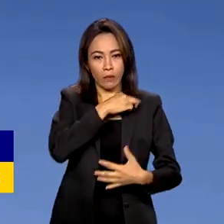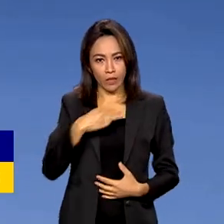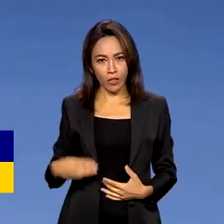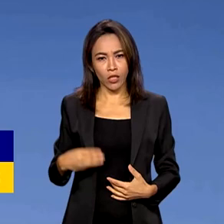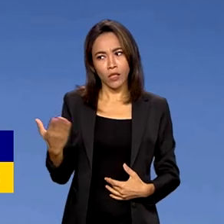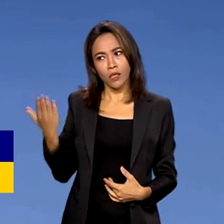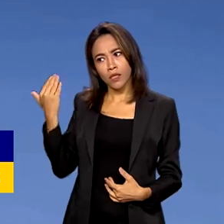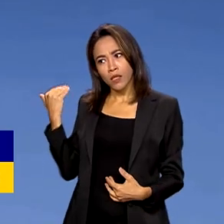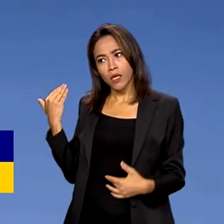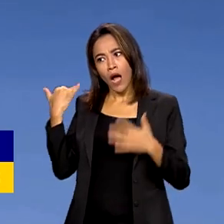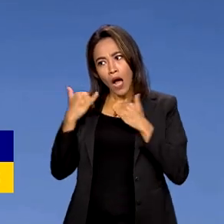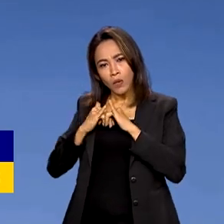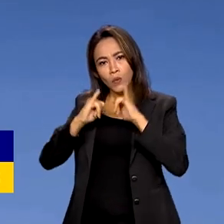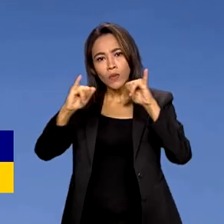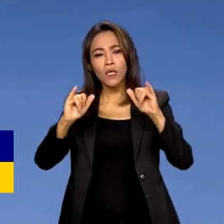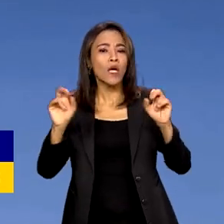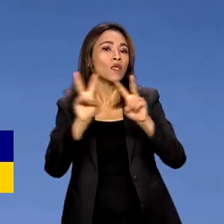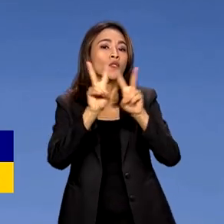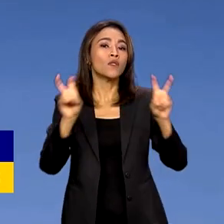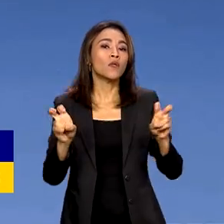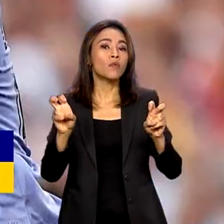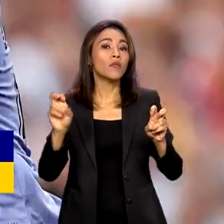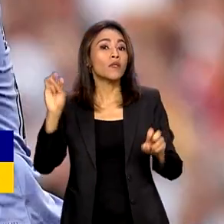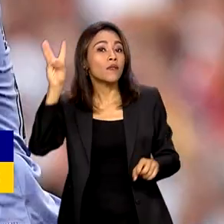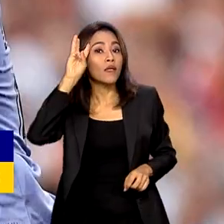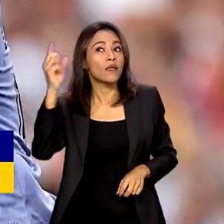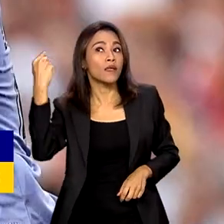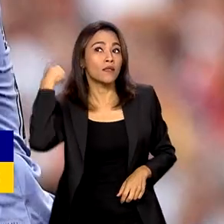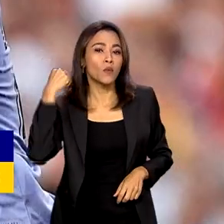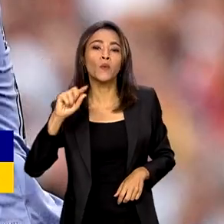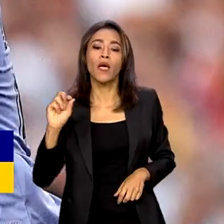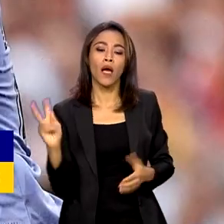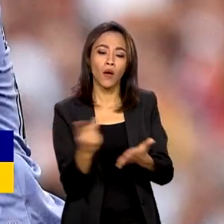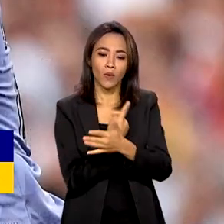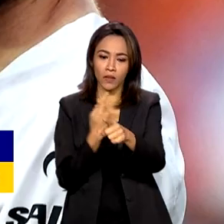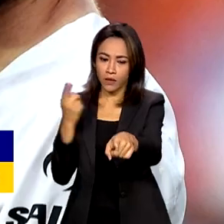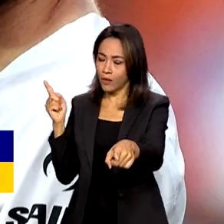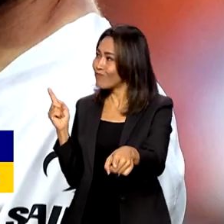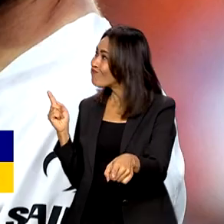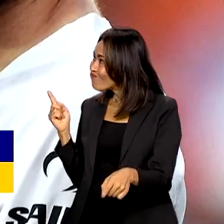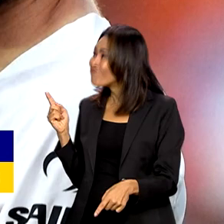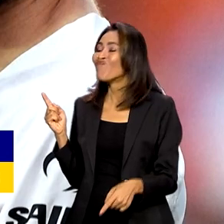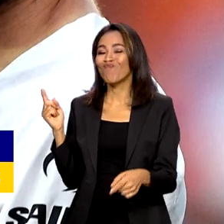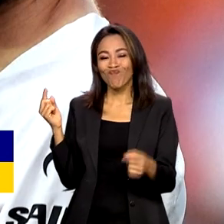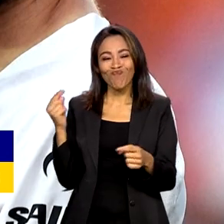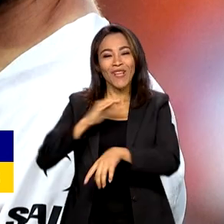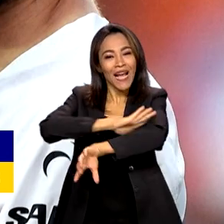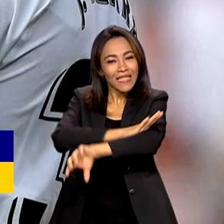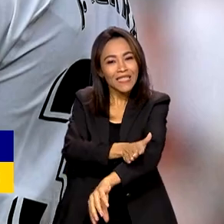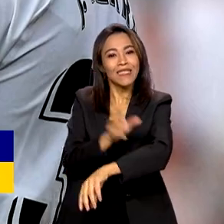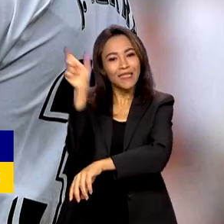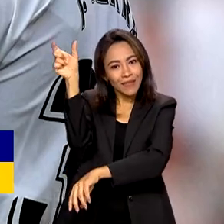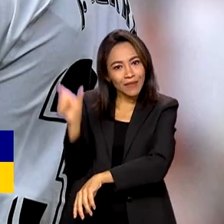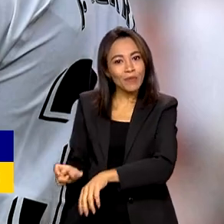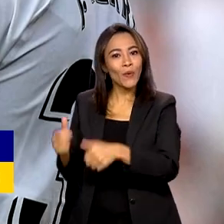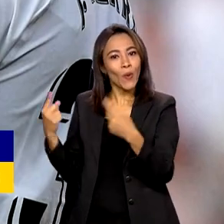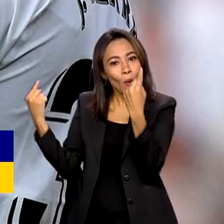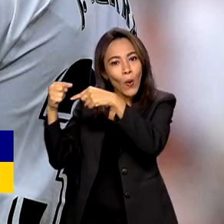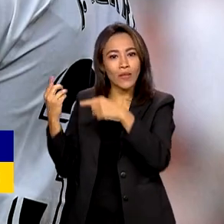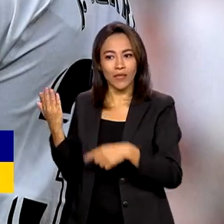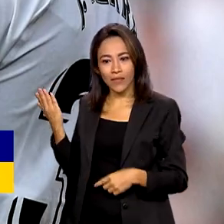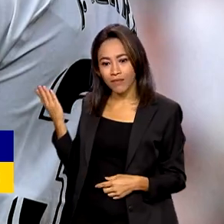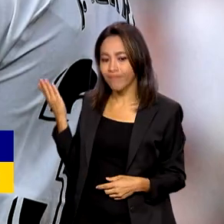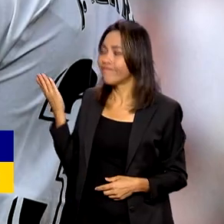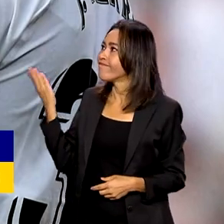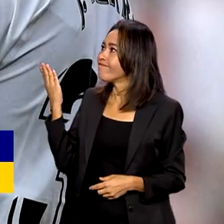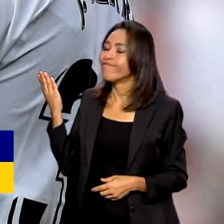foi feito após a ministra comentar nesta terça-feira o episódio de racismo contra o jogador brasileiro Vinícius Júnior do